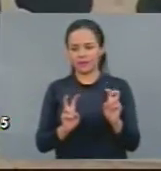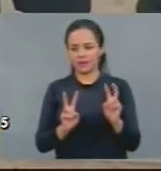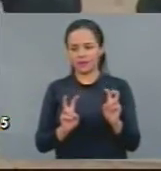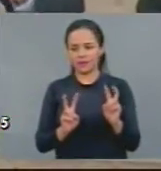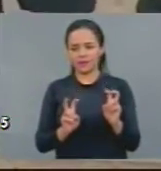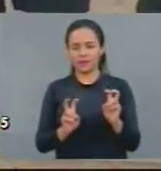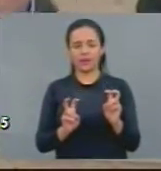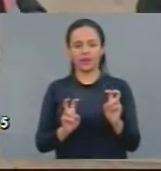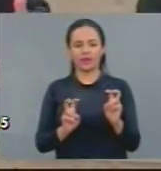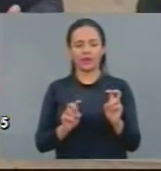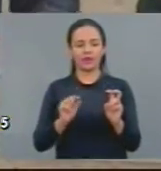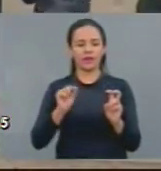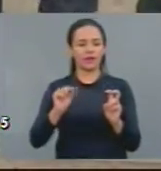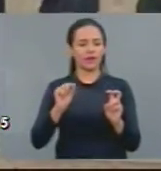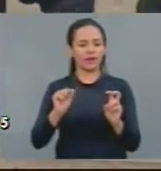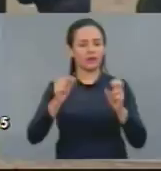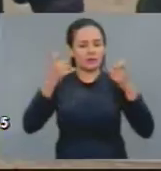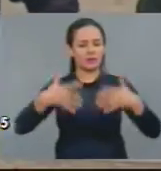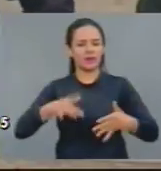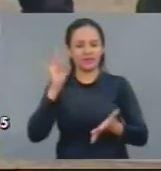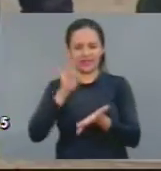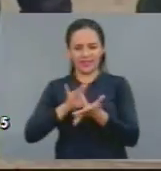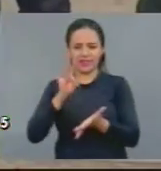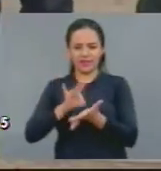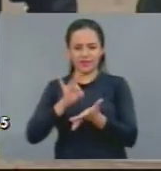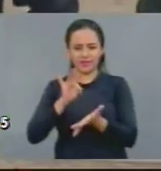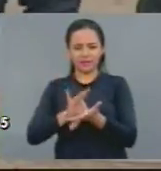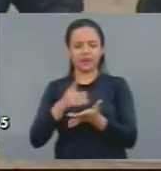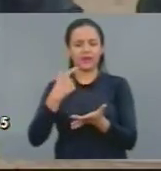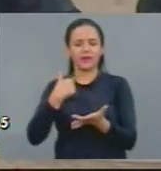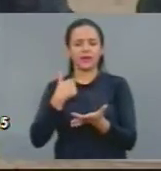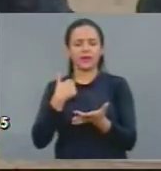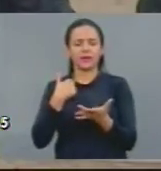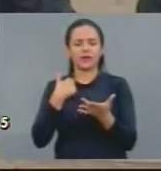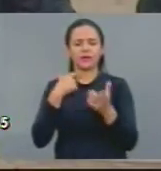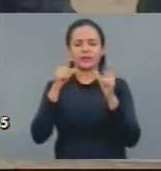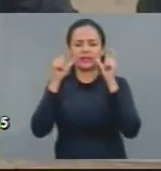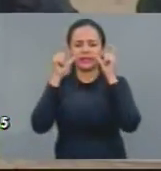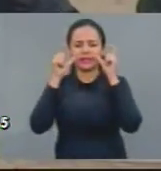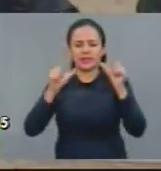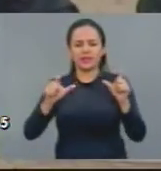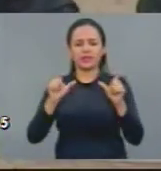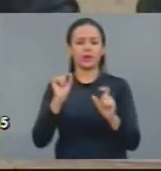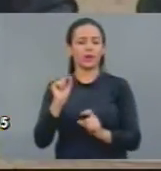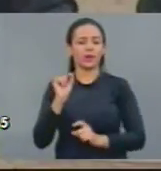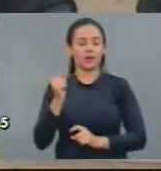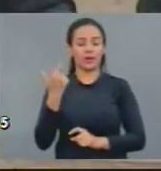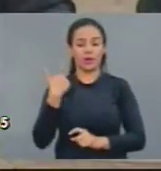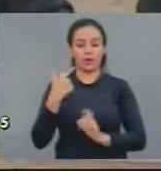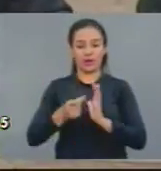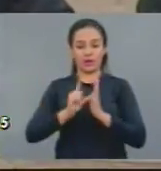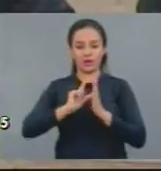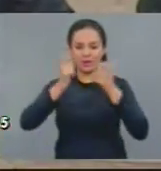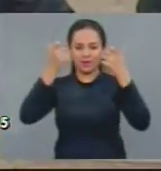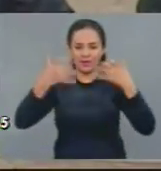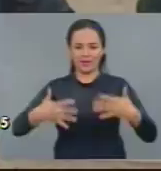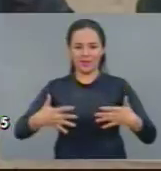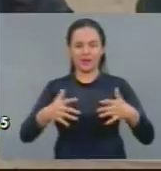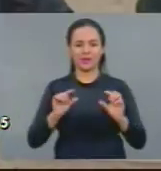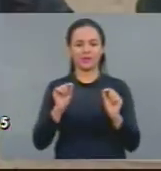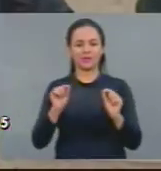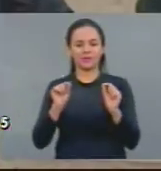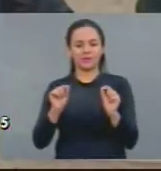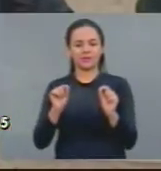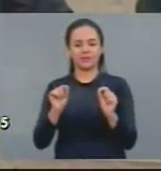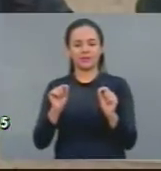assunto que é fato. É muito interessante, eu comentava nesse momento, há pouco tempo atrás, não se Vossa Excelência estava ouvindo. Sim, estava.